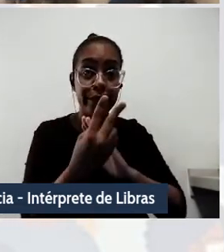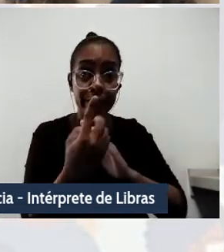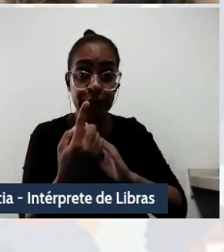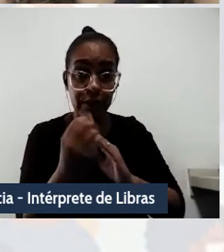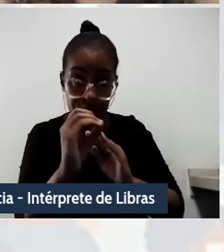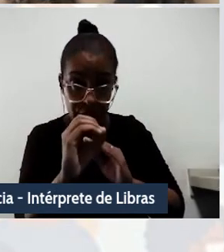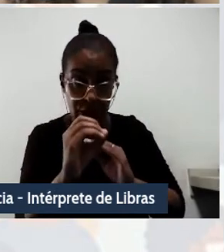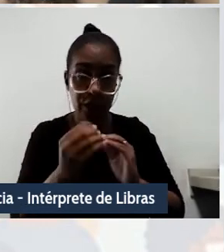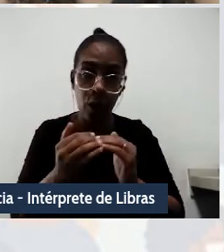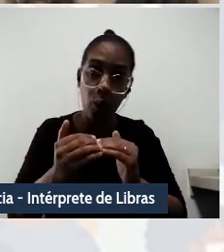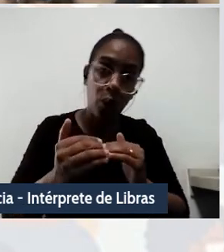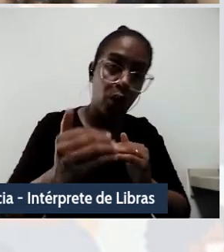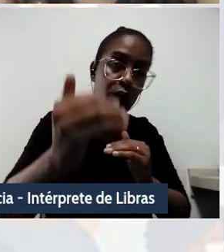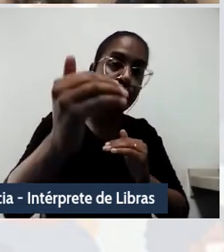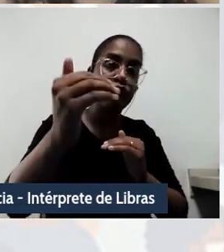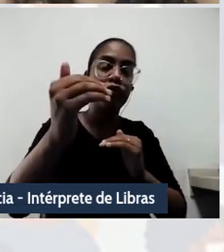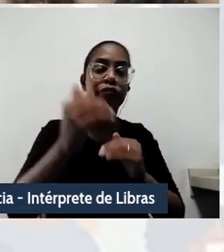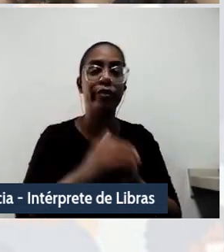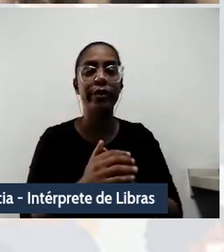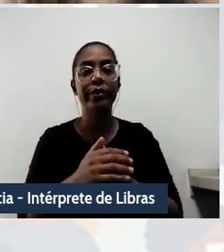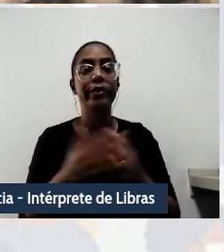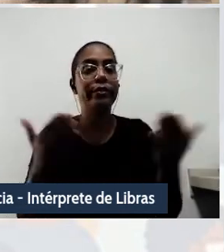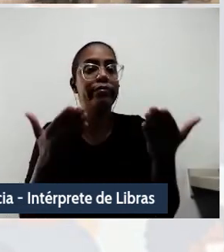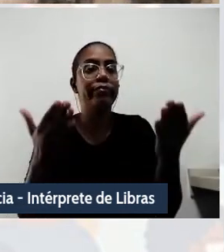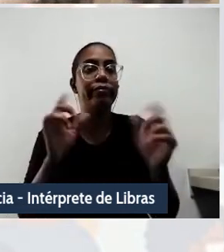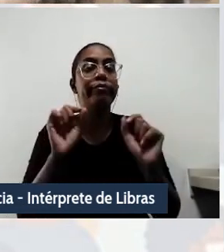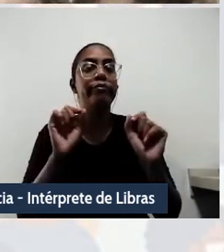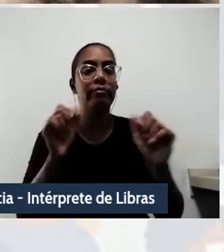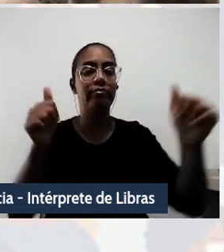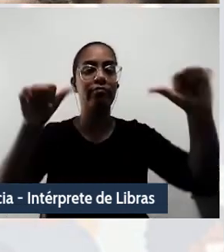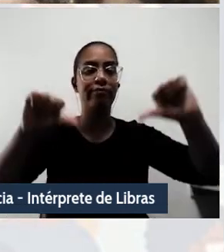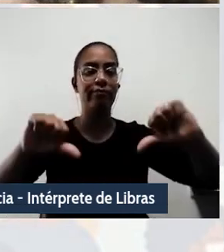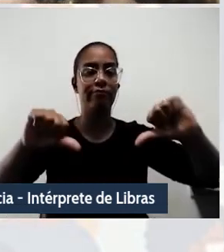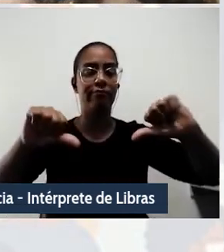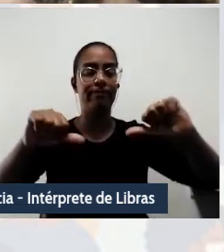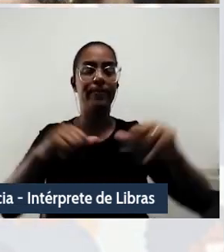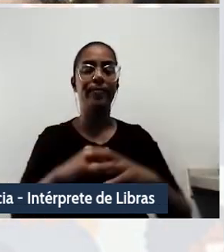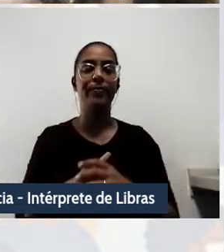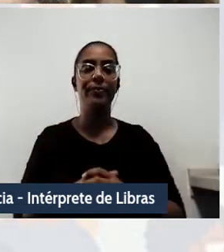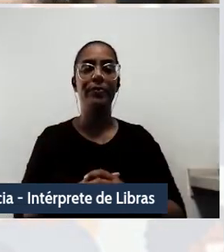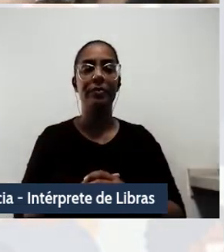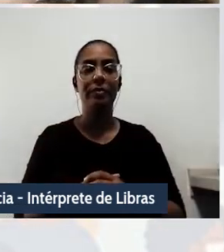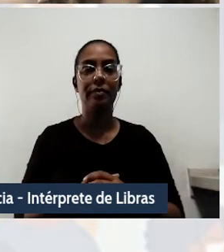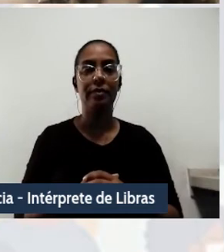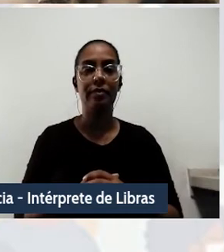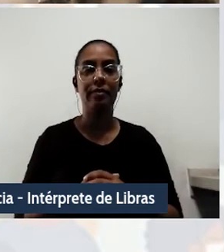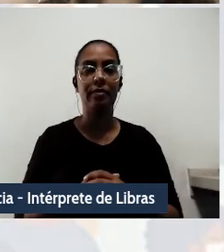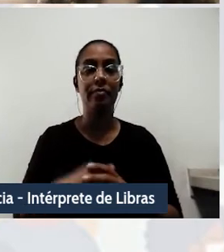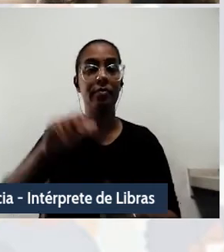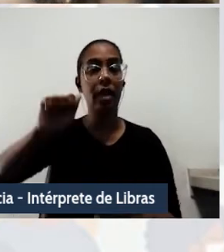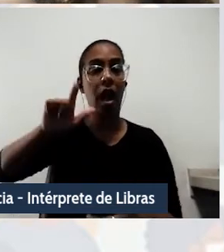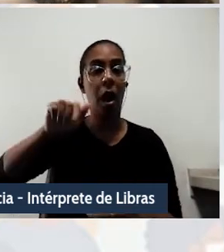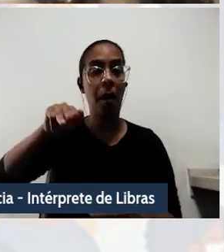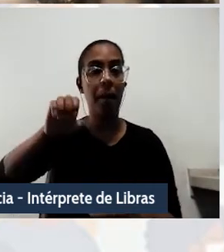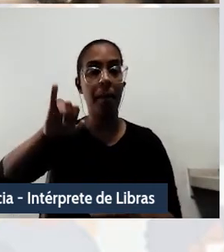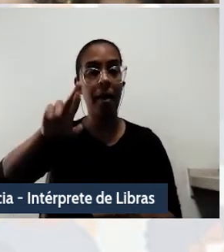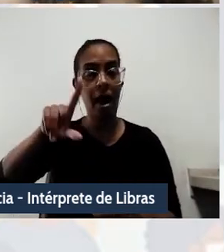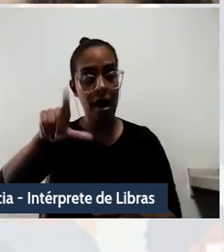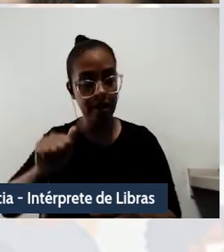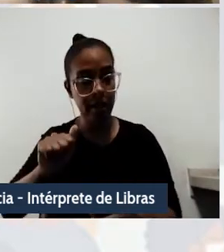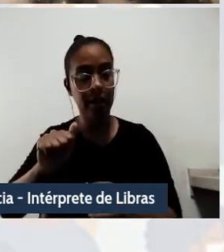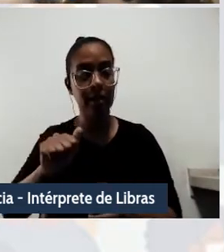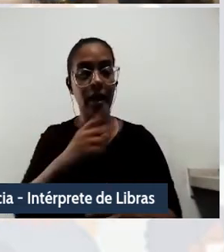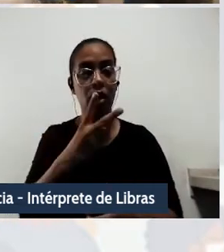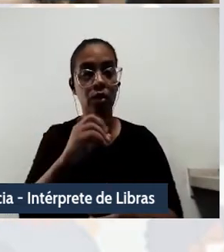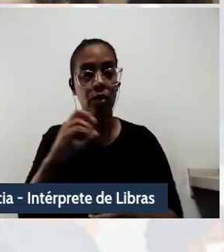se encontram em plena crise. Essa crise, apontada por Almeida em 2002, acaba sendo